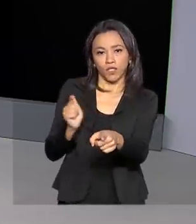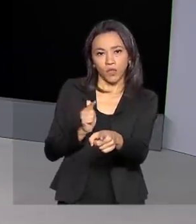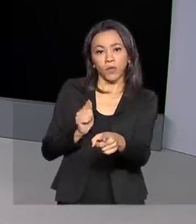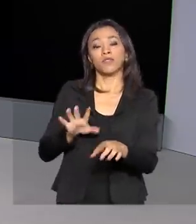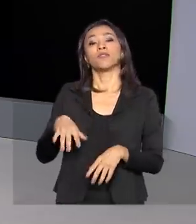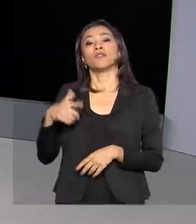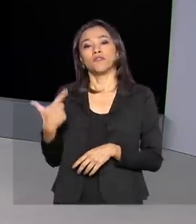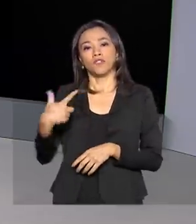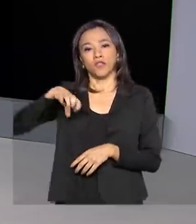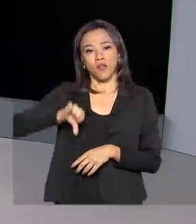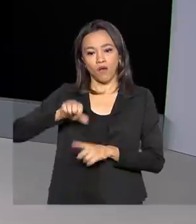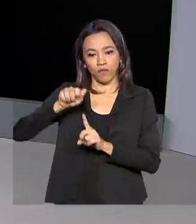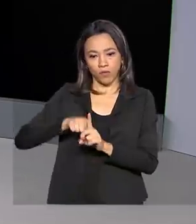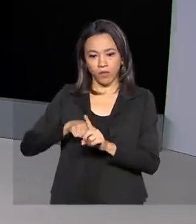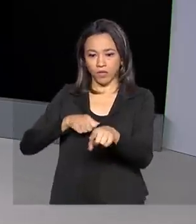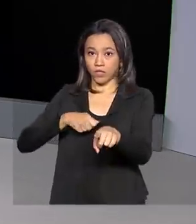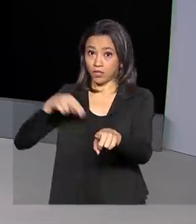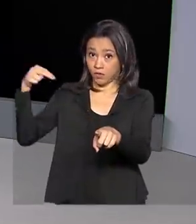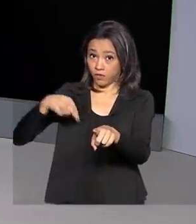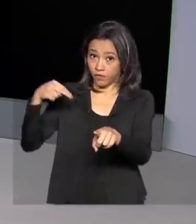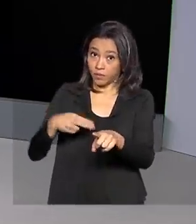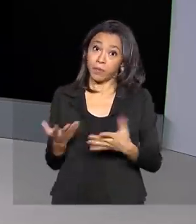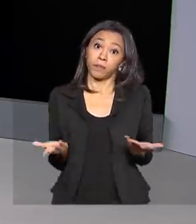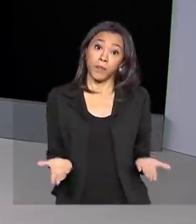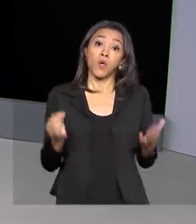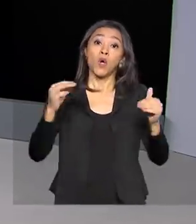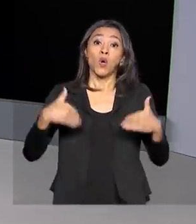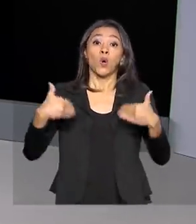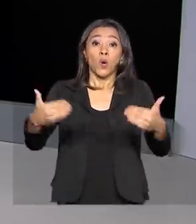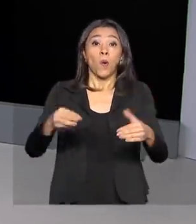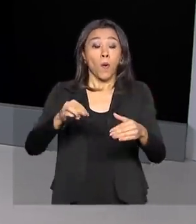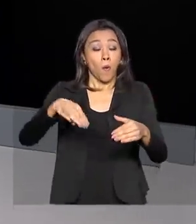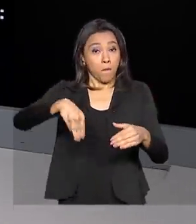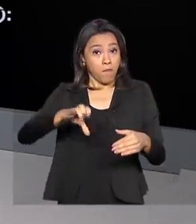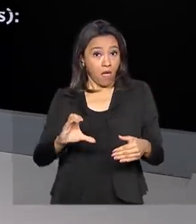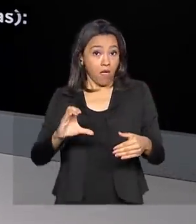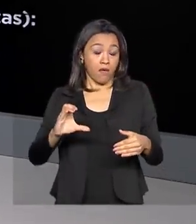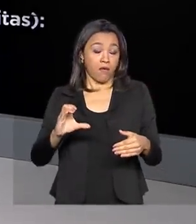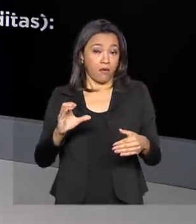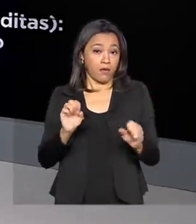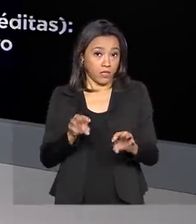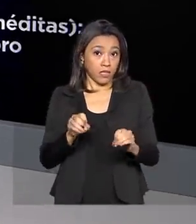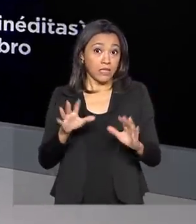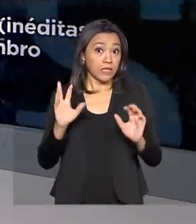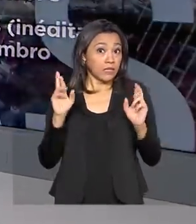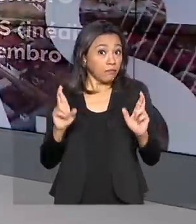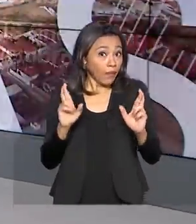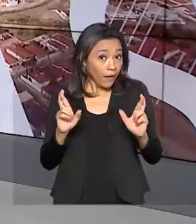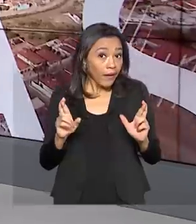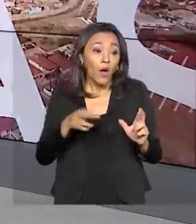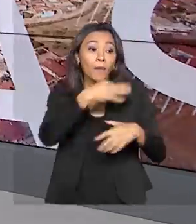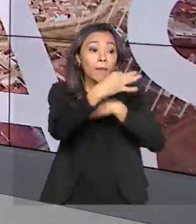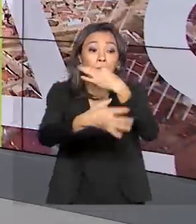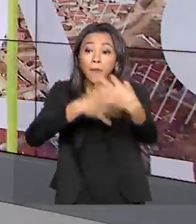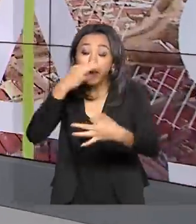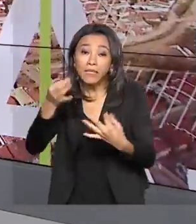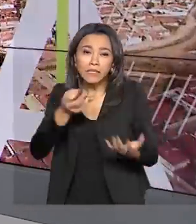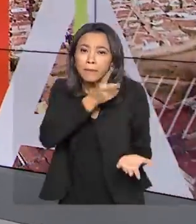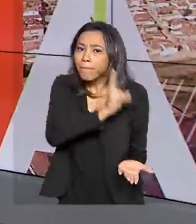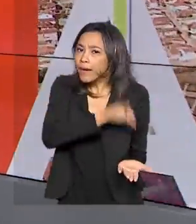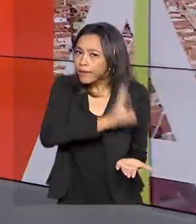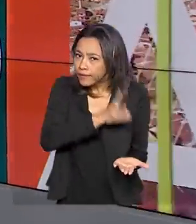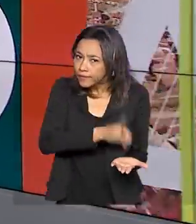de novembro. Agora, o MEC espera ter esse diálogo com os inscritos para decidir se as datas